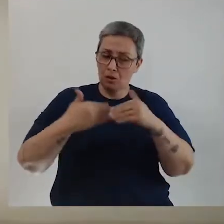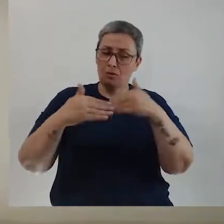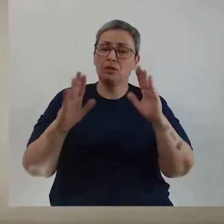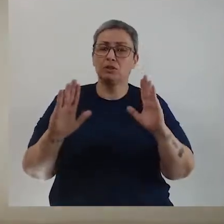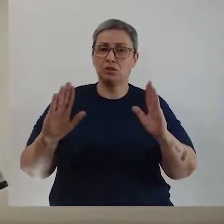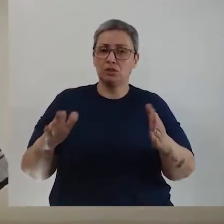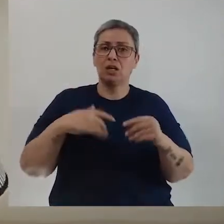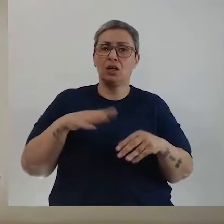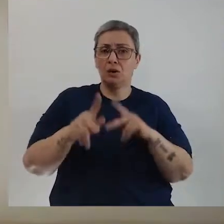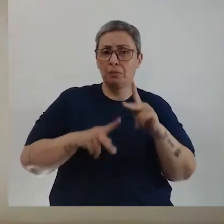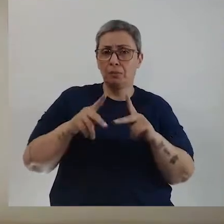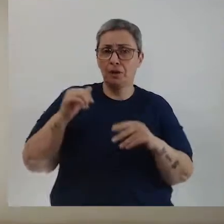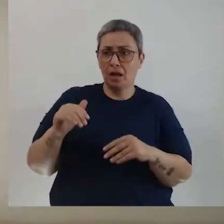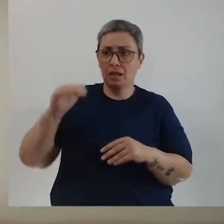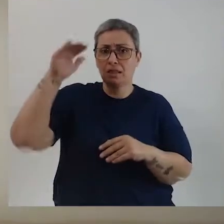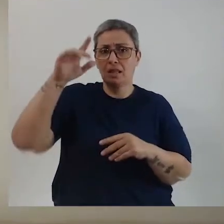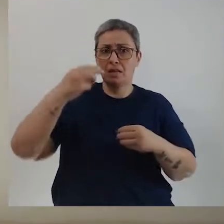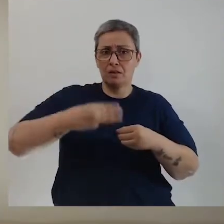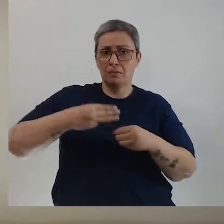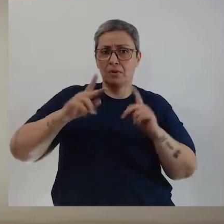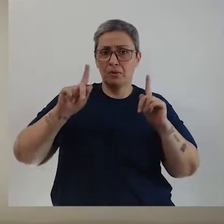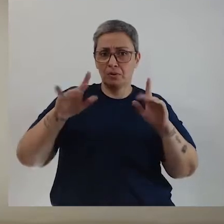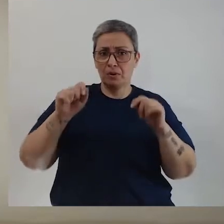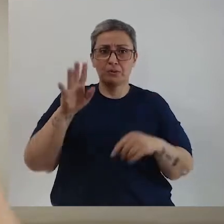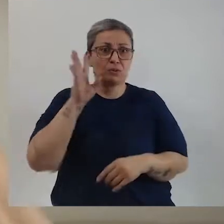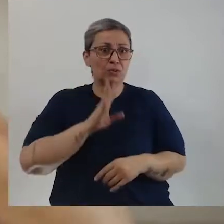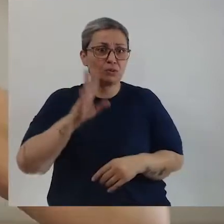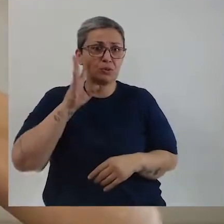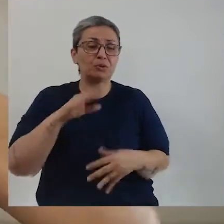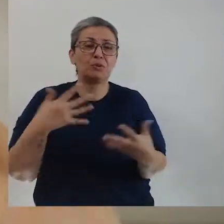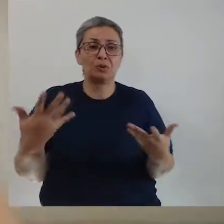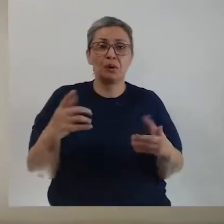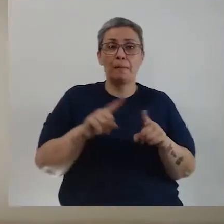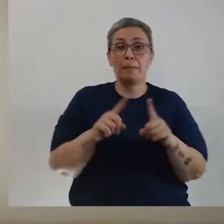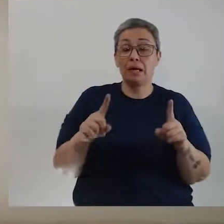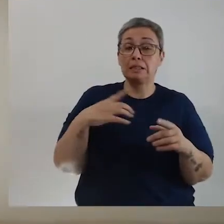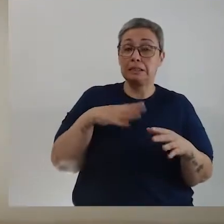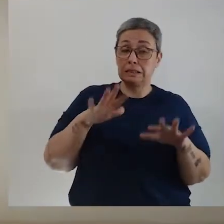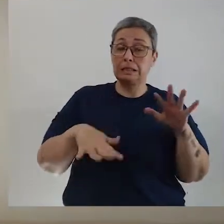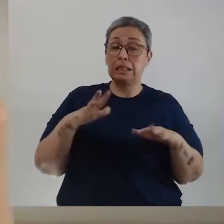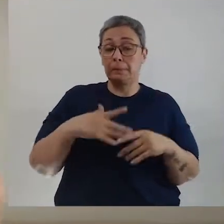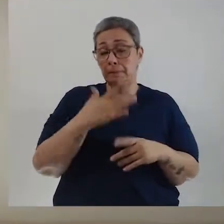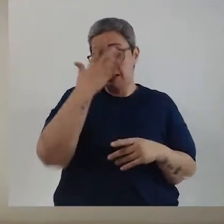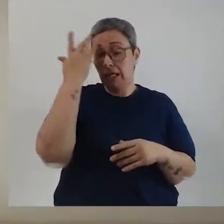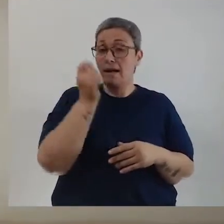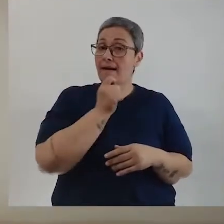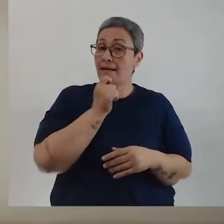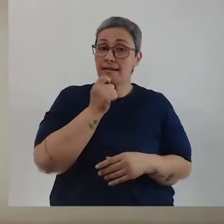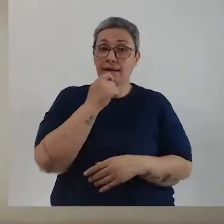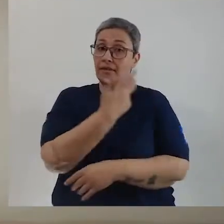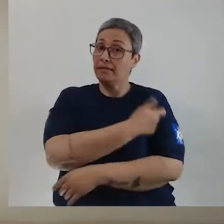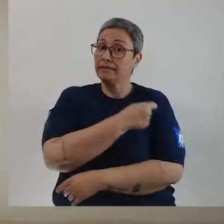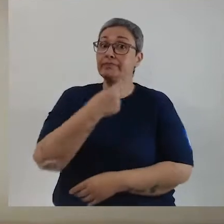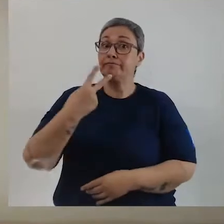bem avançada aqui na população adulta do município de Guarulhos, o que é bem legal, apesar disso a gente sabe que muitas pessoas